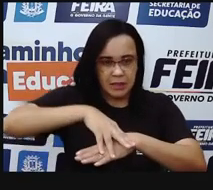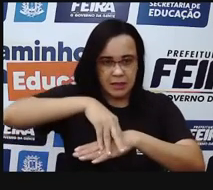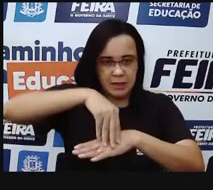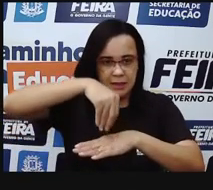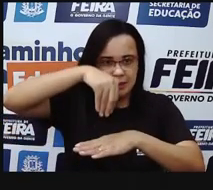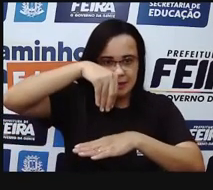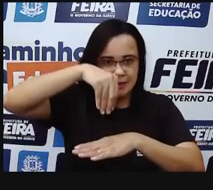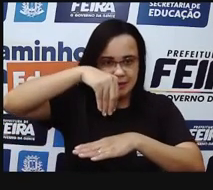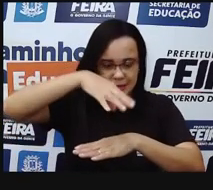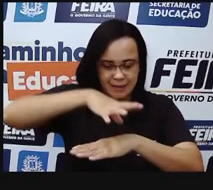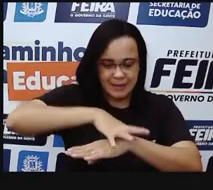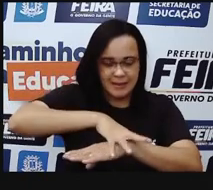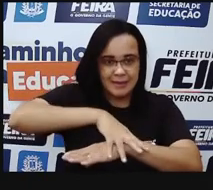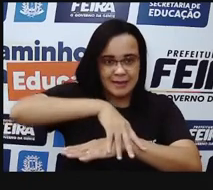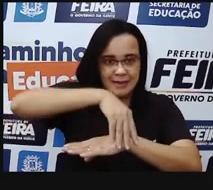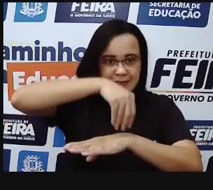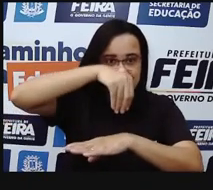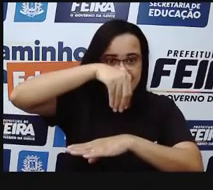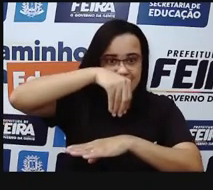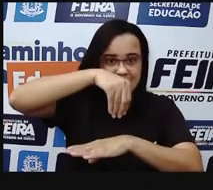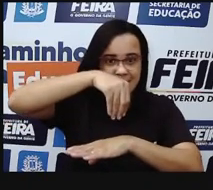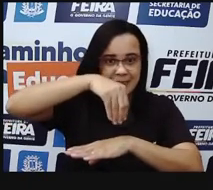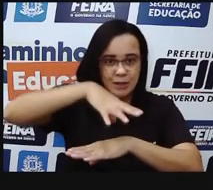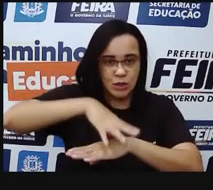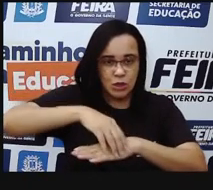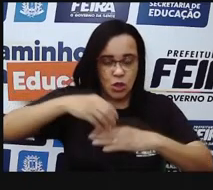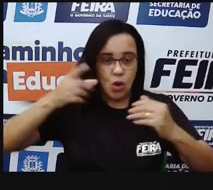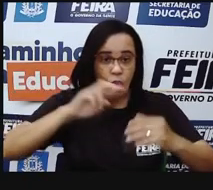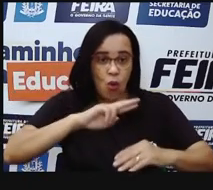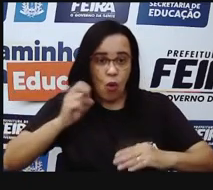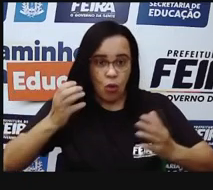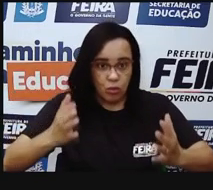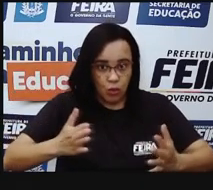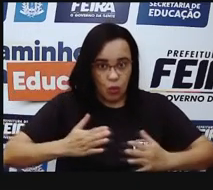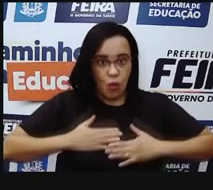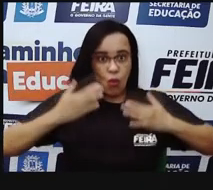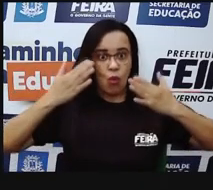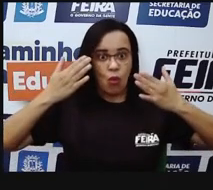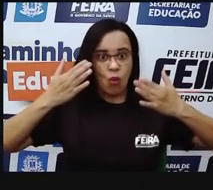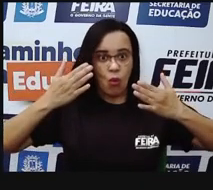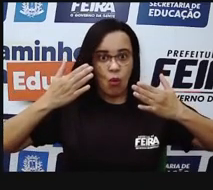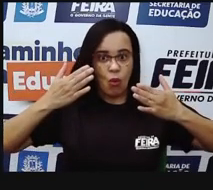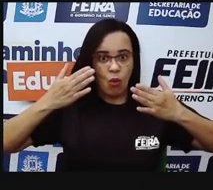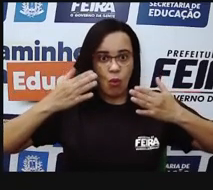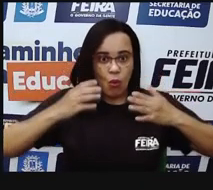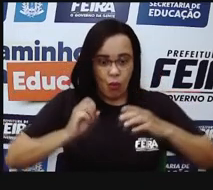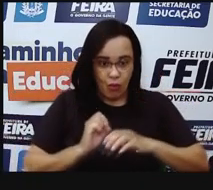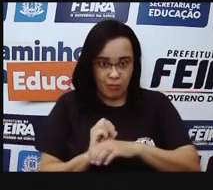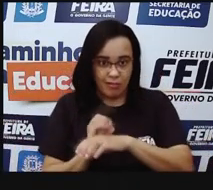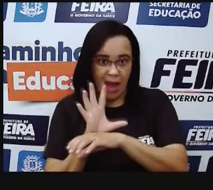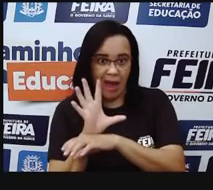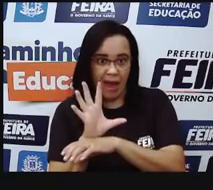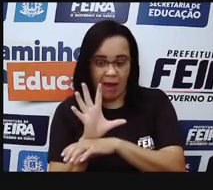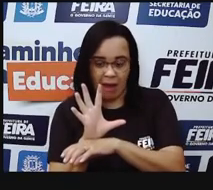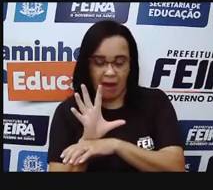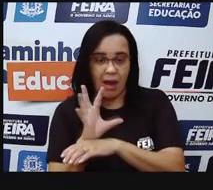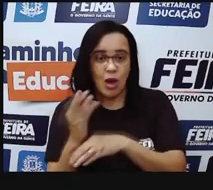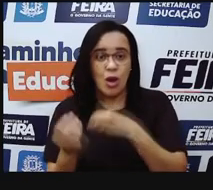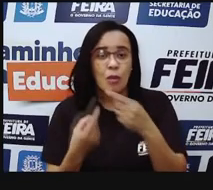quando eu sinto frio, ou então, eu me assusto? Às vezes, os perinhos se ouviçam, né? Ficam,